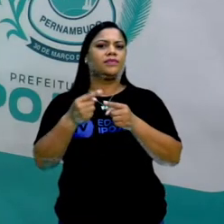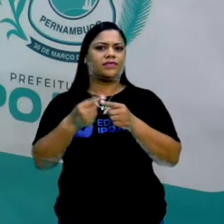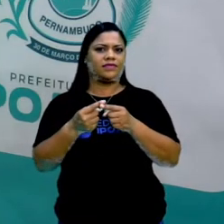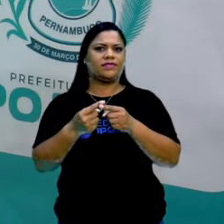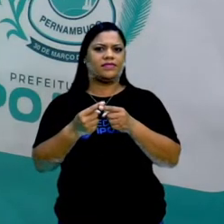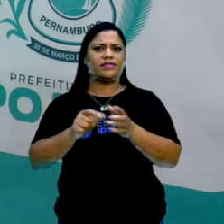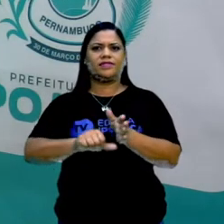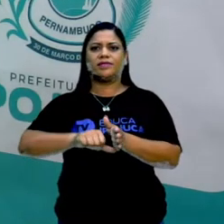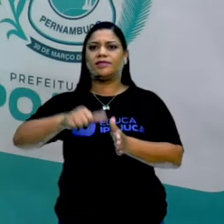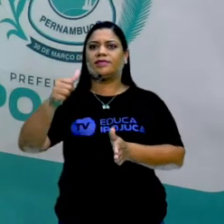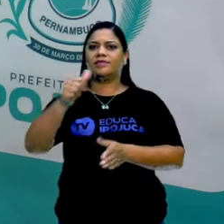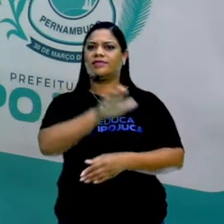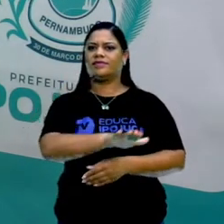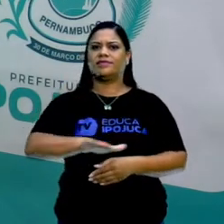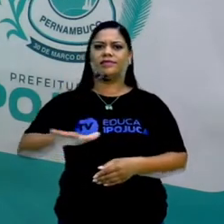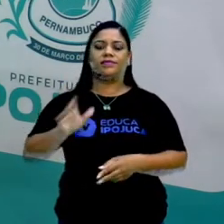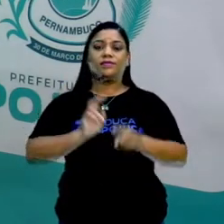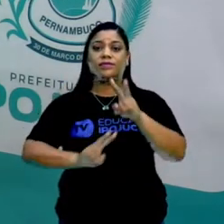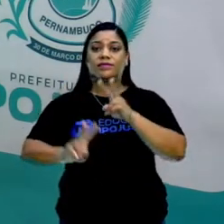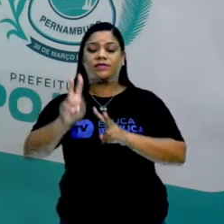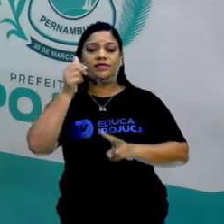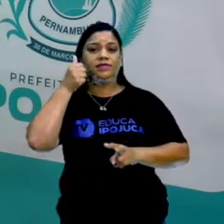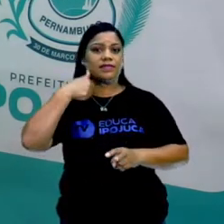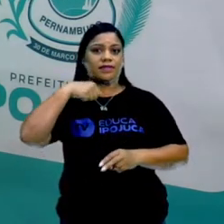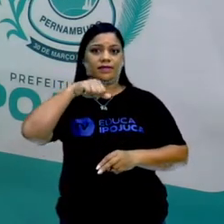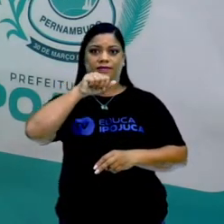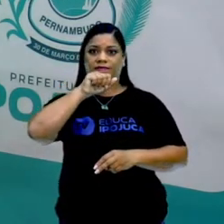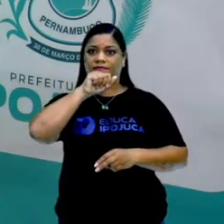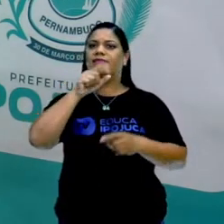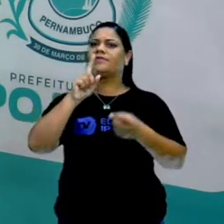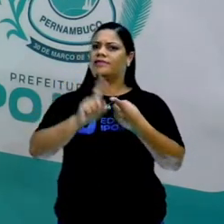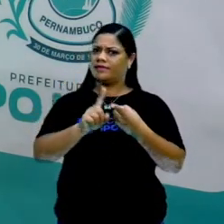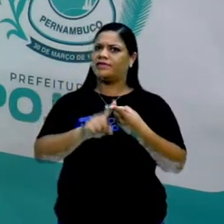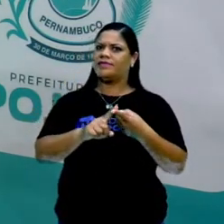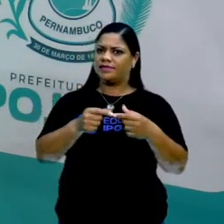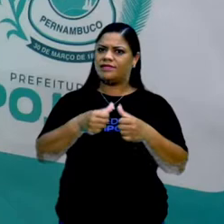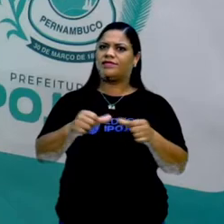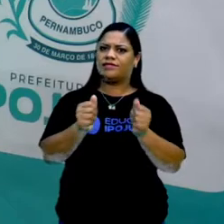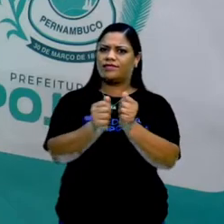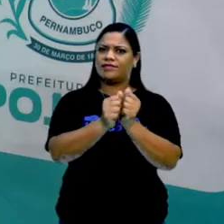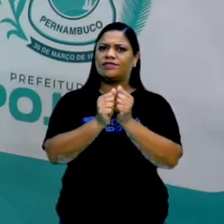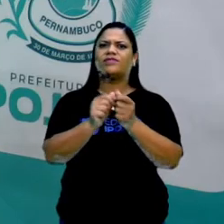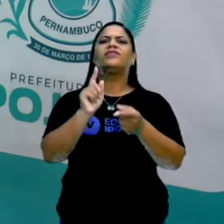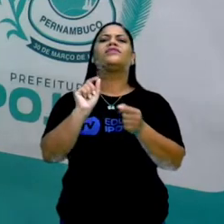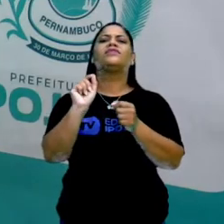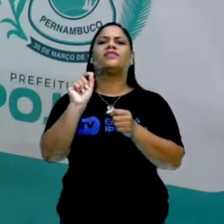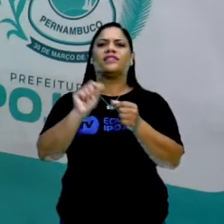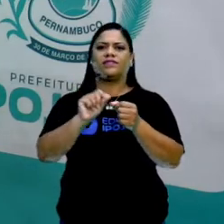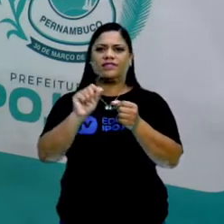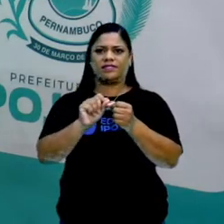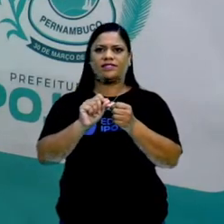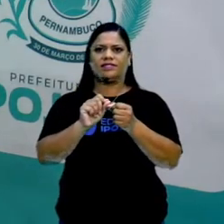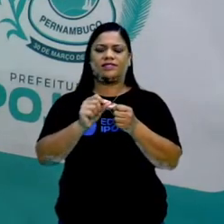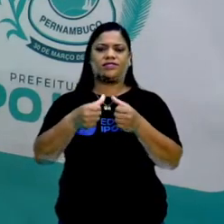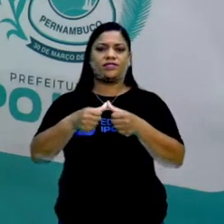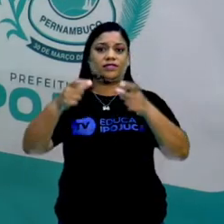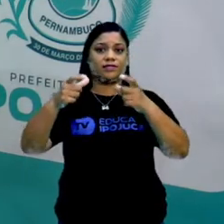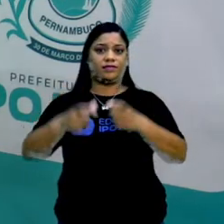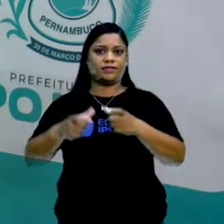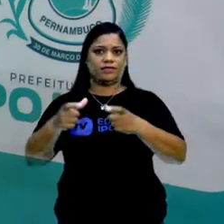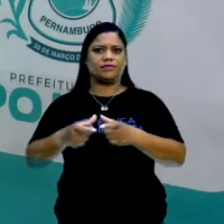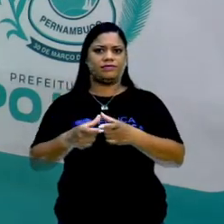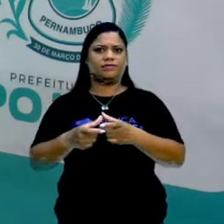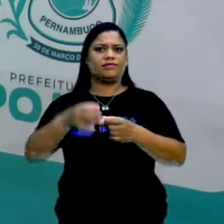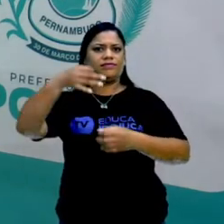aparece em primeiro plano? Observem que a mãe está lá presente, né? O que é que ela está fazendo? Será que ela está no lugar mais